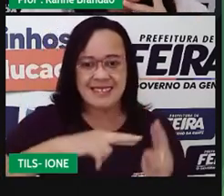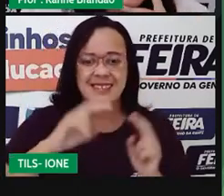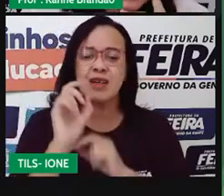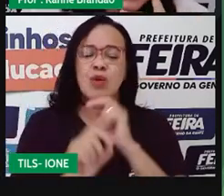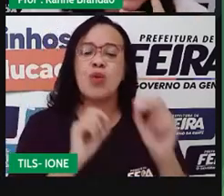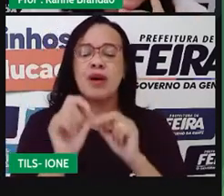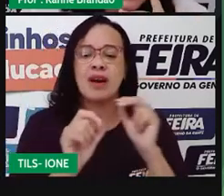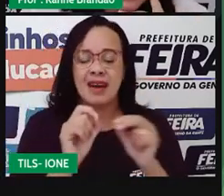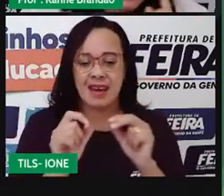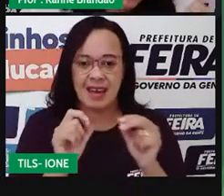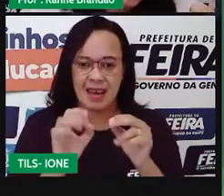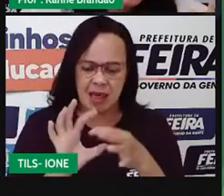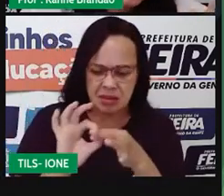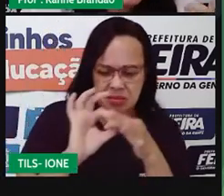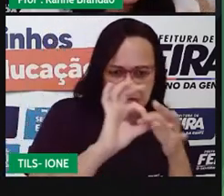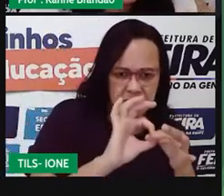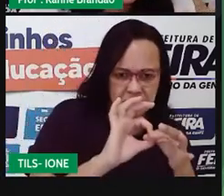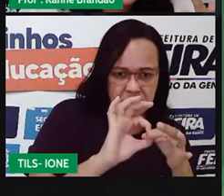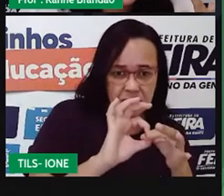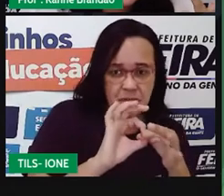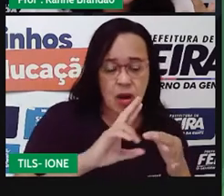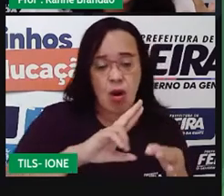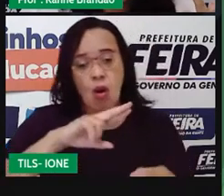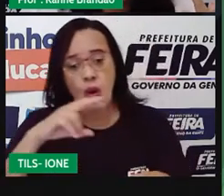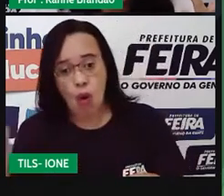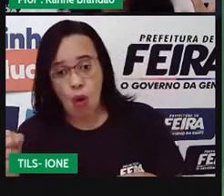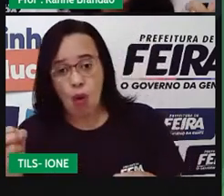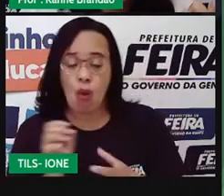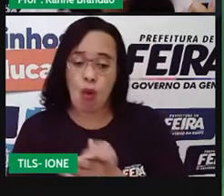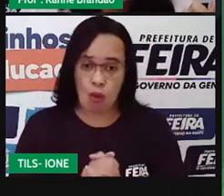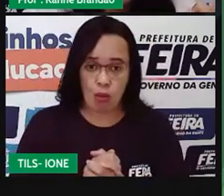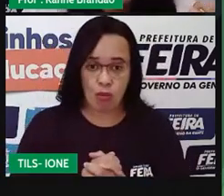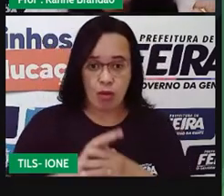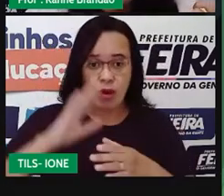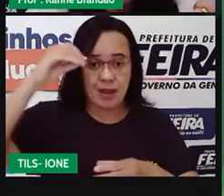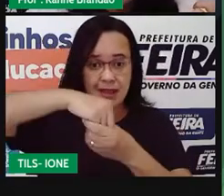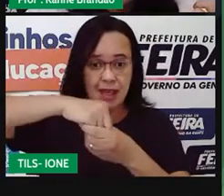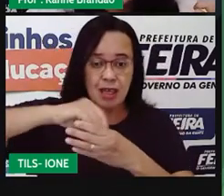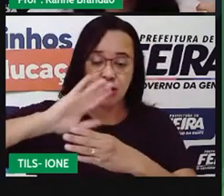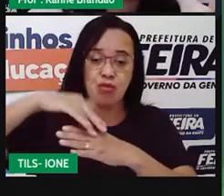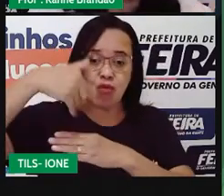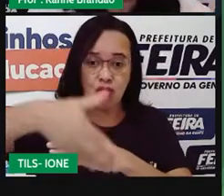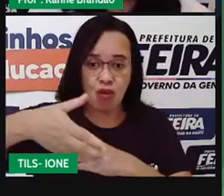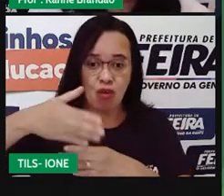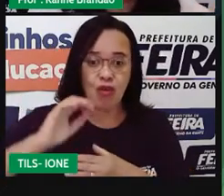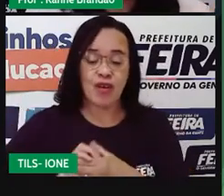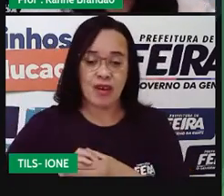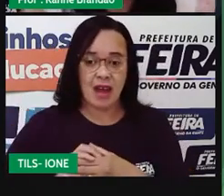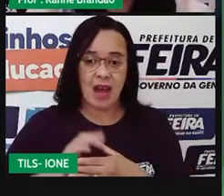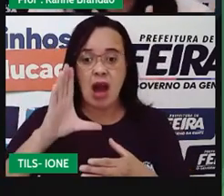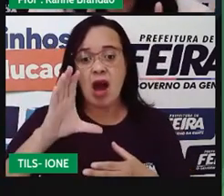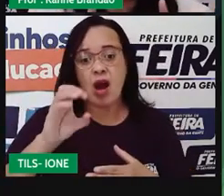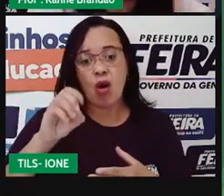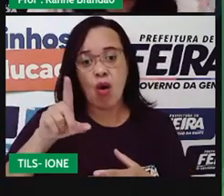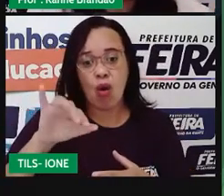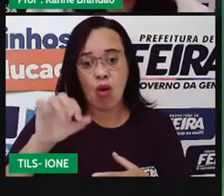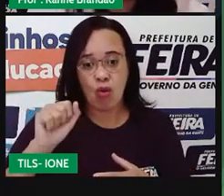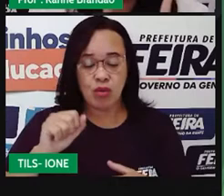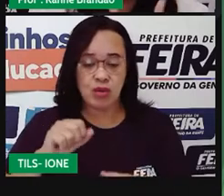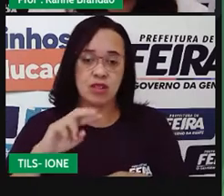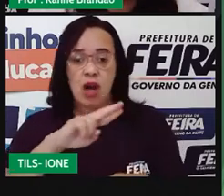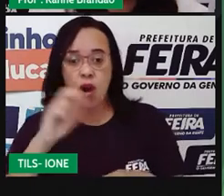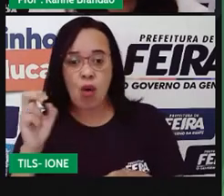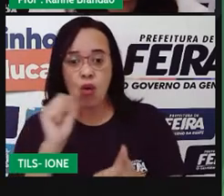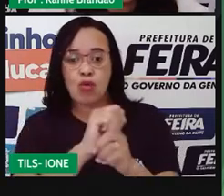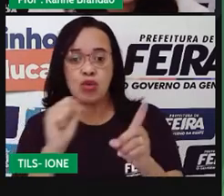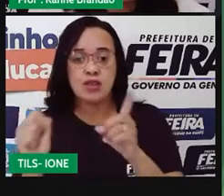Que tipo de relação deve ser? Colônia ou sociedade? O que que vocês acham? Colônia. Olha o detalhe. Estão